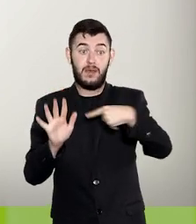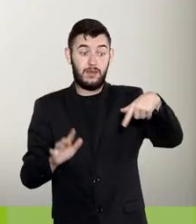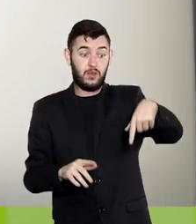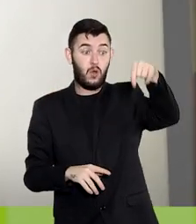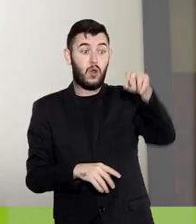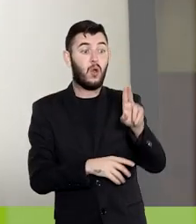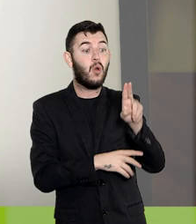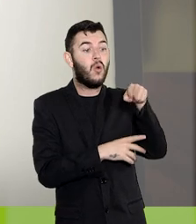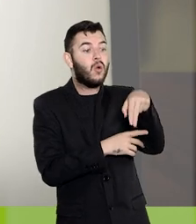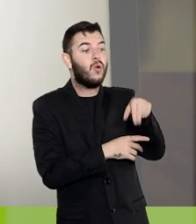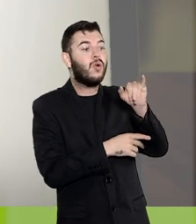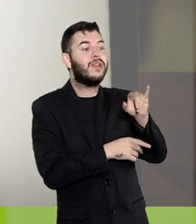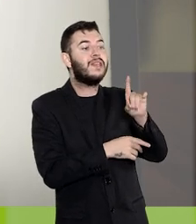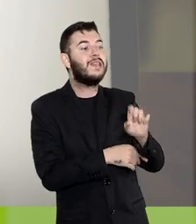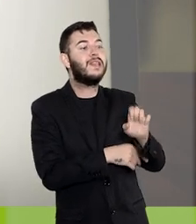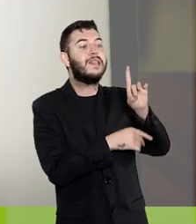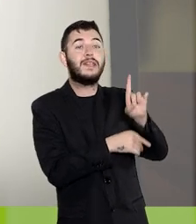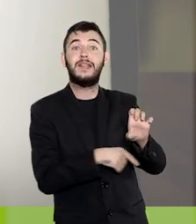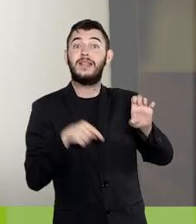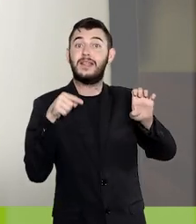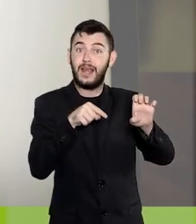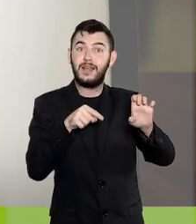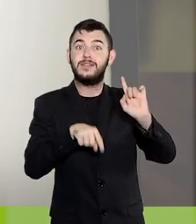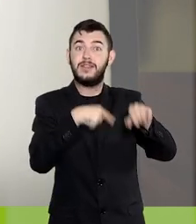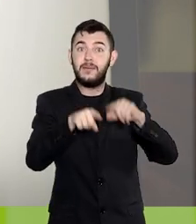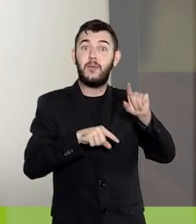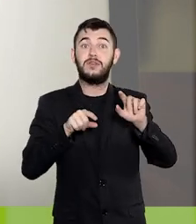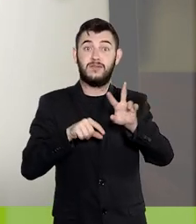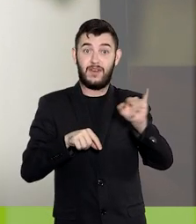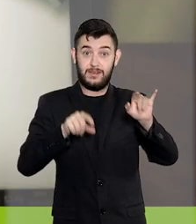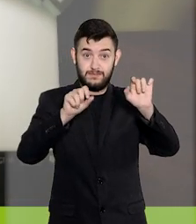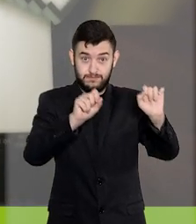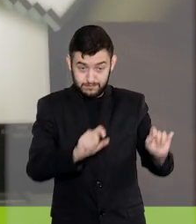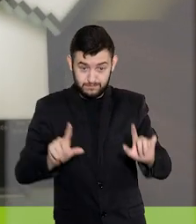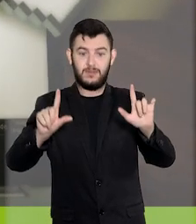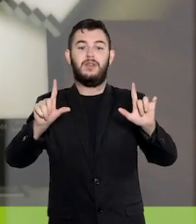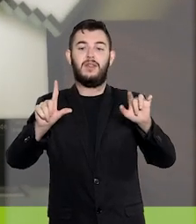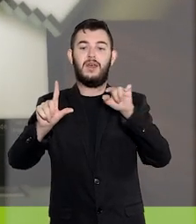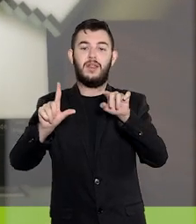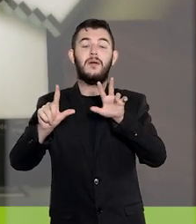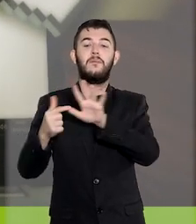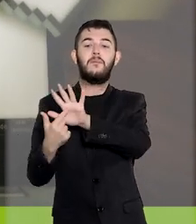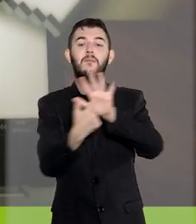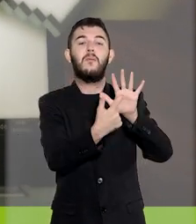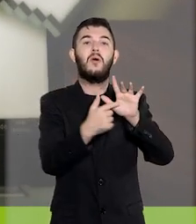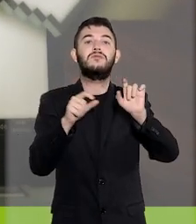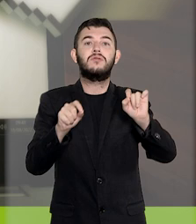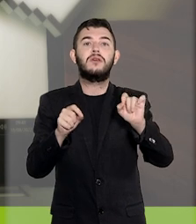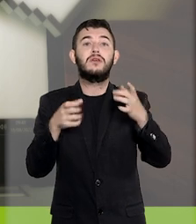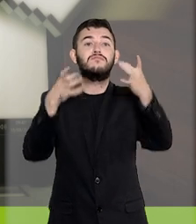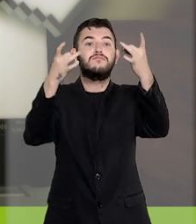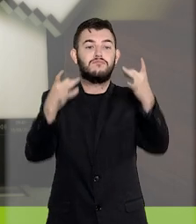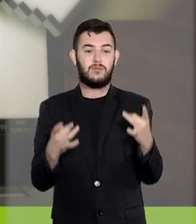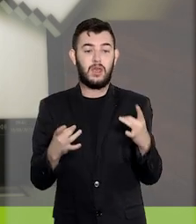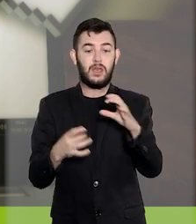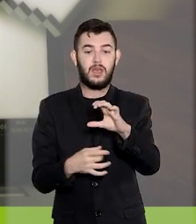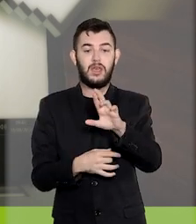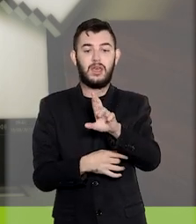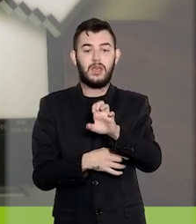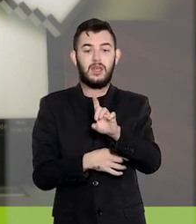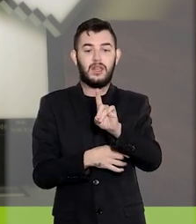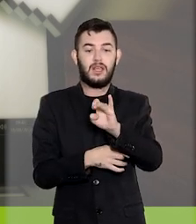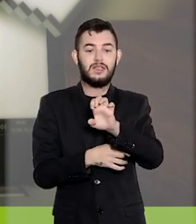unidade para concessão. Depois, é só clicar neste botão. Nesta tela, é exibida a lista de credenciais